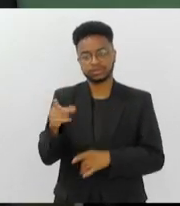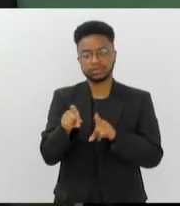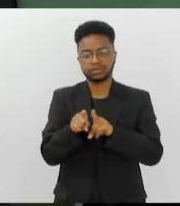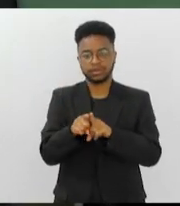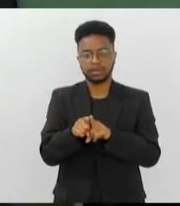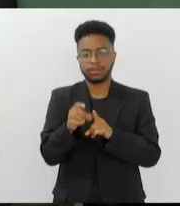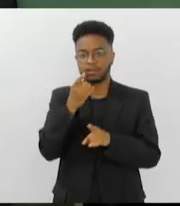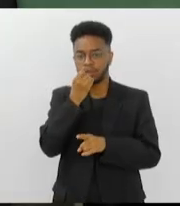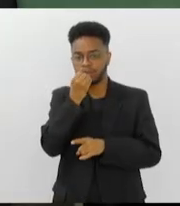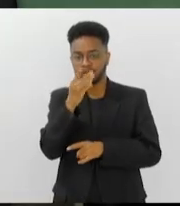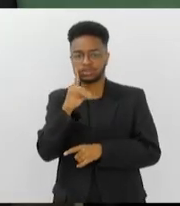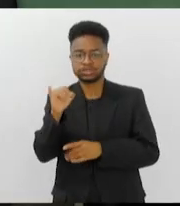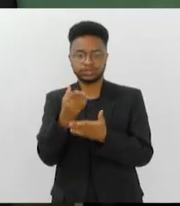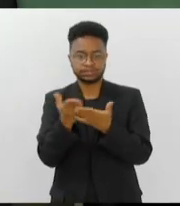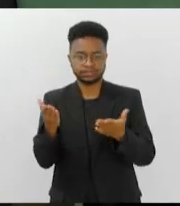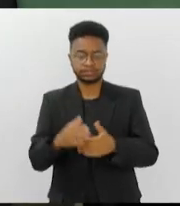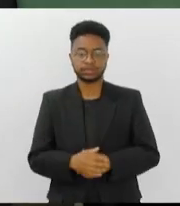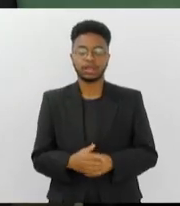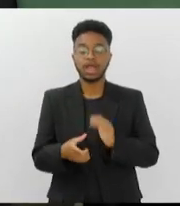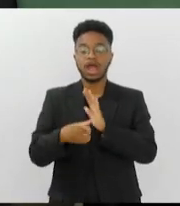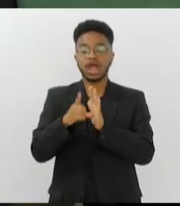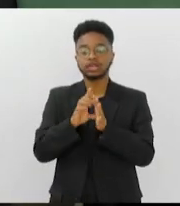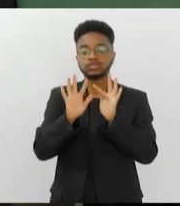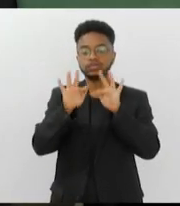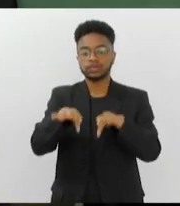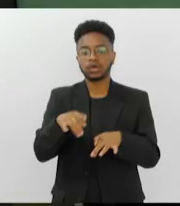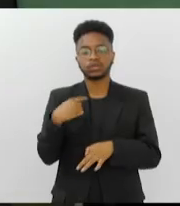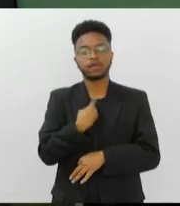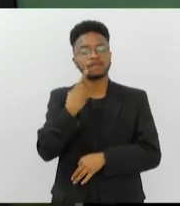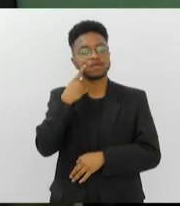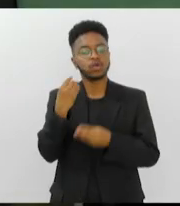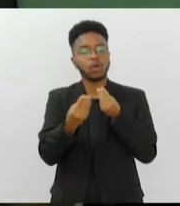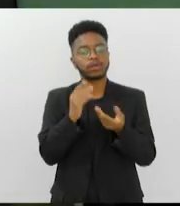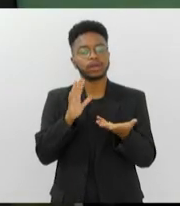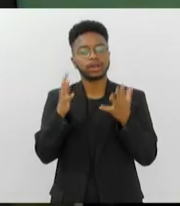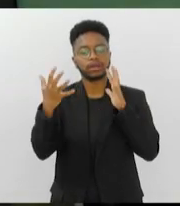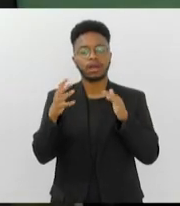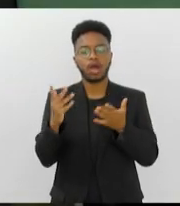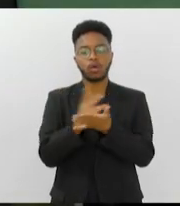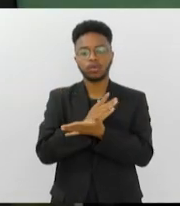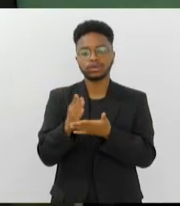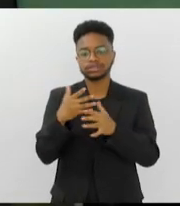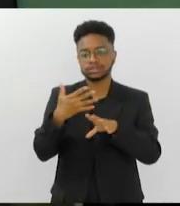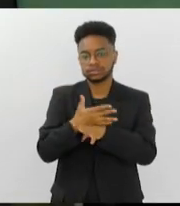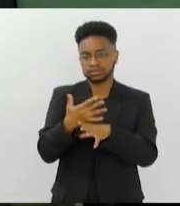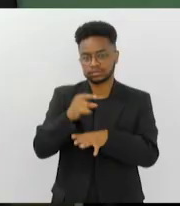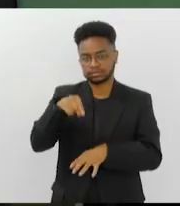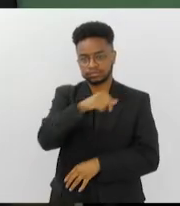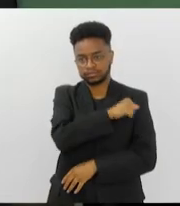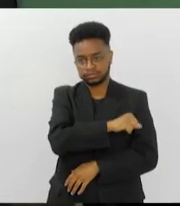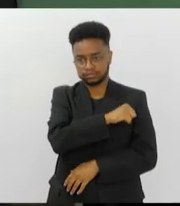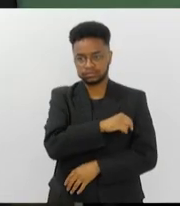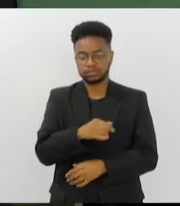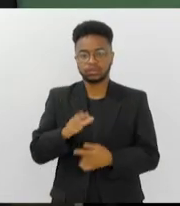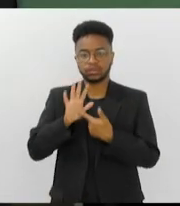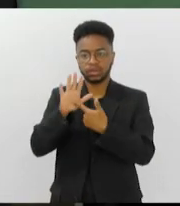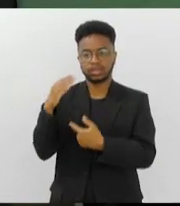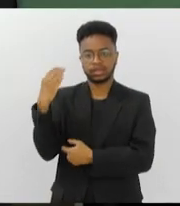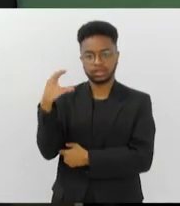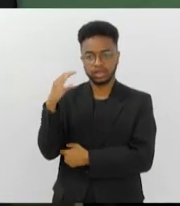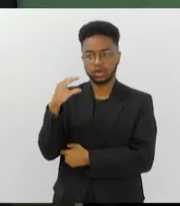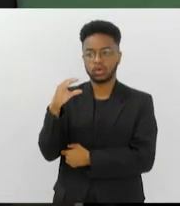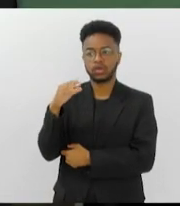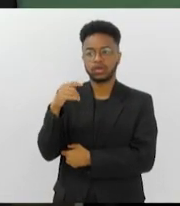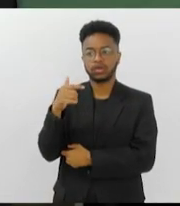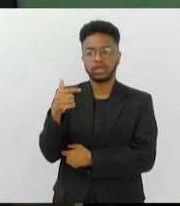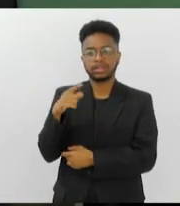entrevistado. Bom dia para você. E antes de encerrar, vamos dar uma olhada no tempo em algumas cidades do Estado. Aqui na tela, Niterói